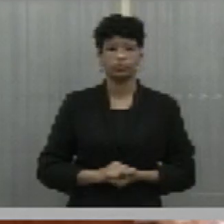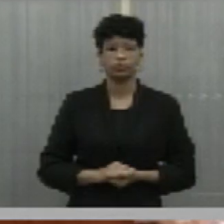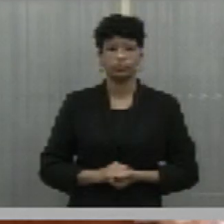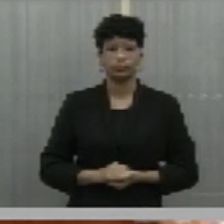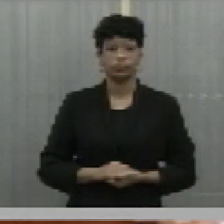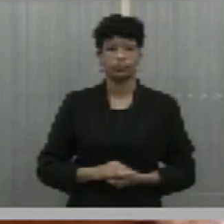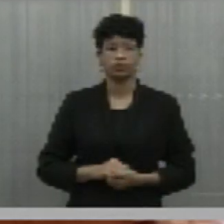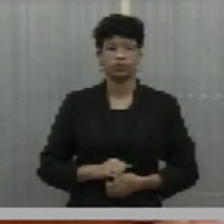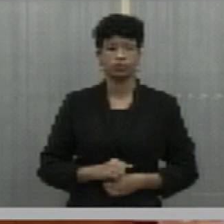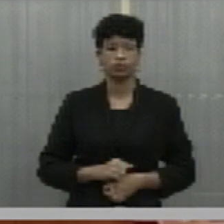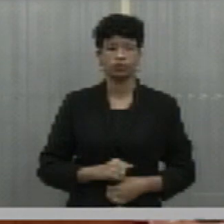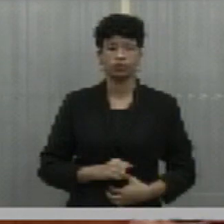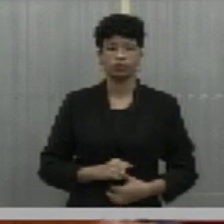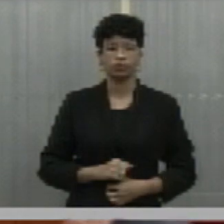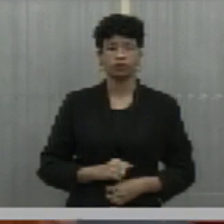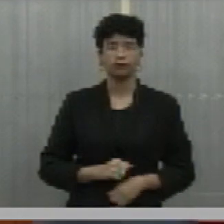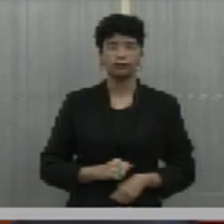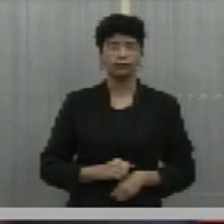Obrigado. Obrigado.